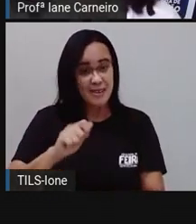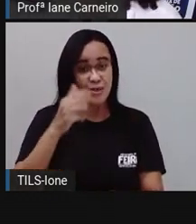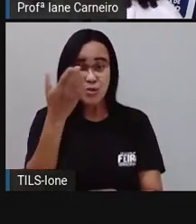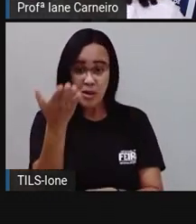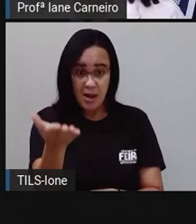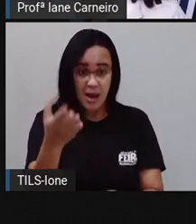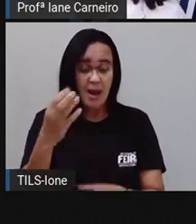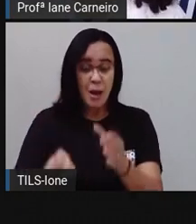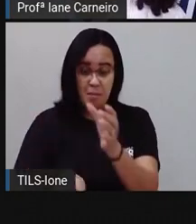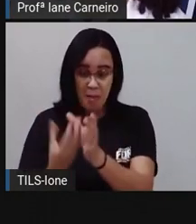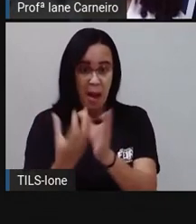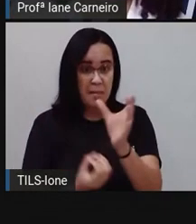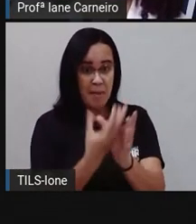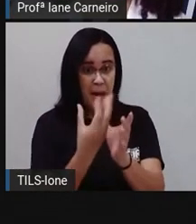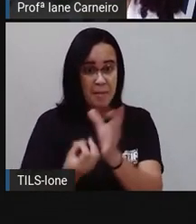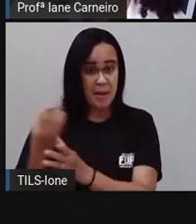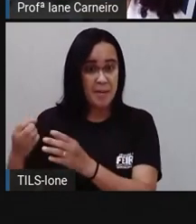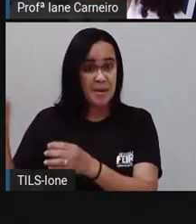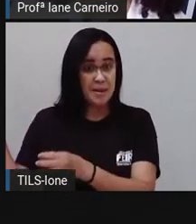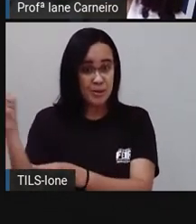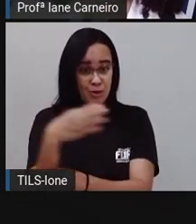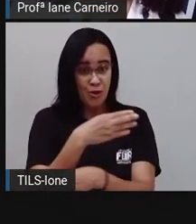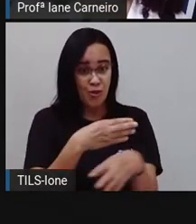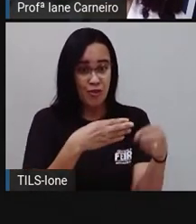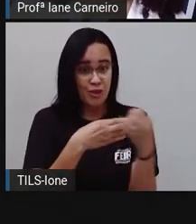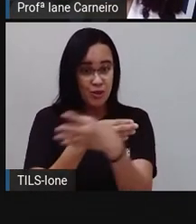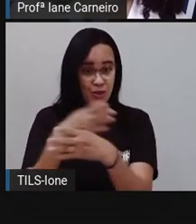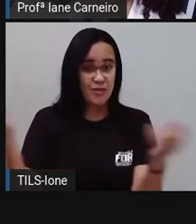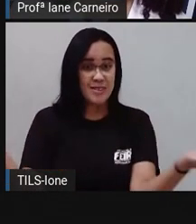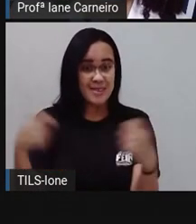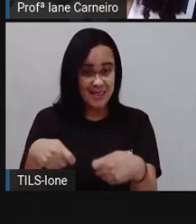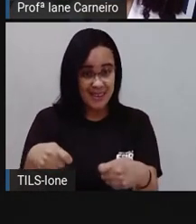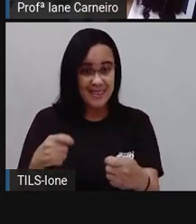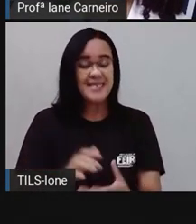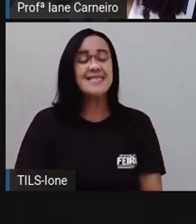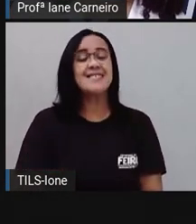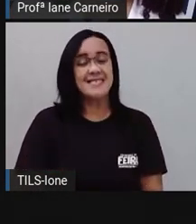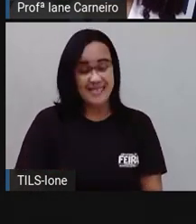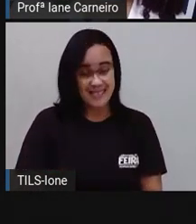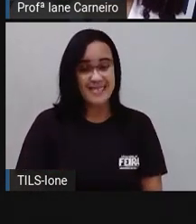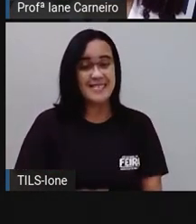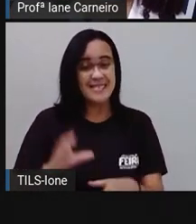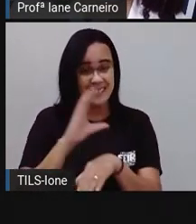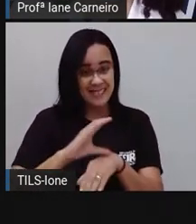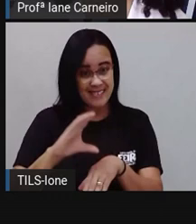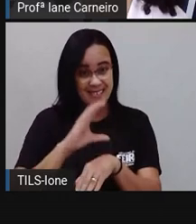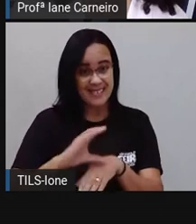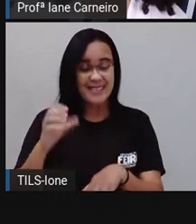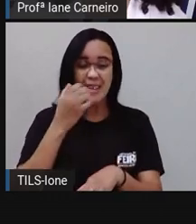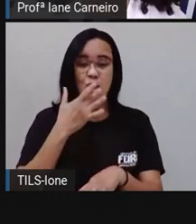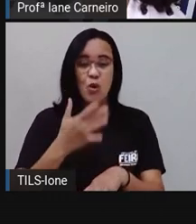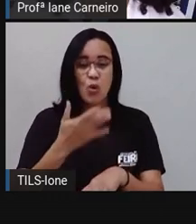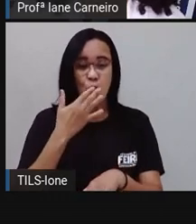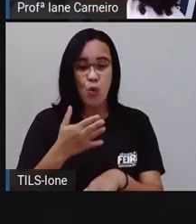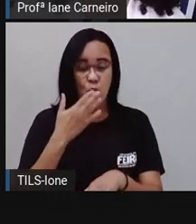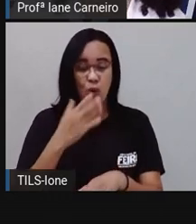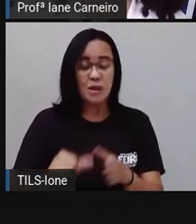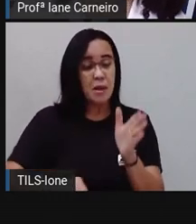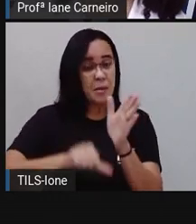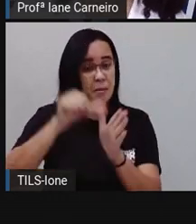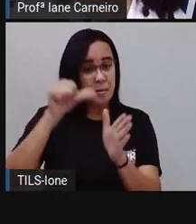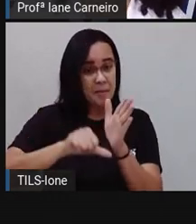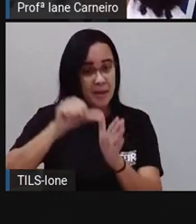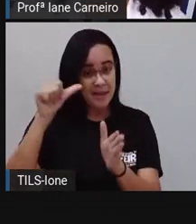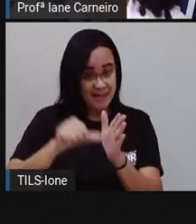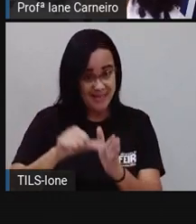a novas cores. Então, cadê? cinzento, cores primárias, que é o